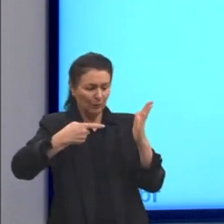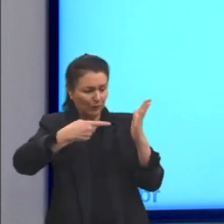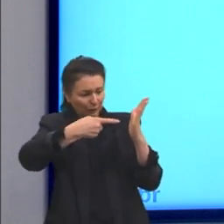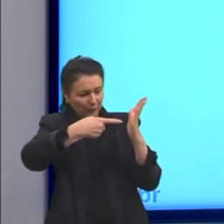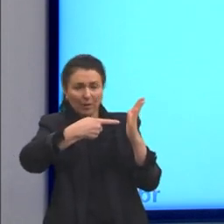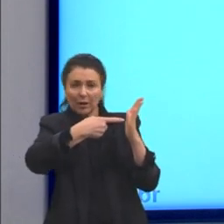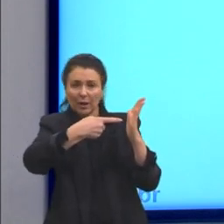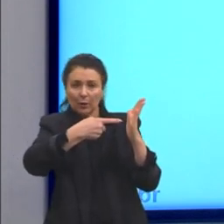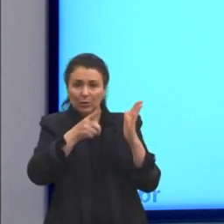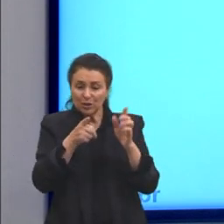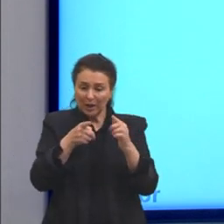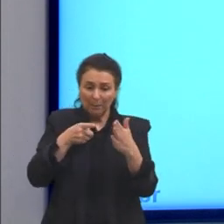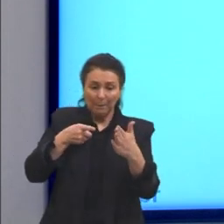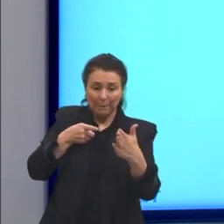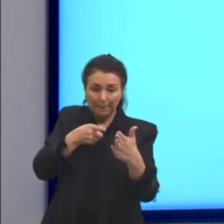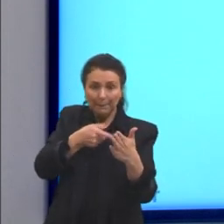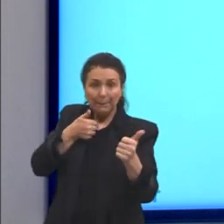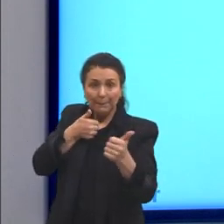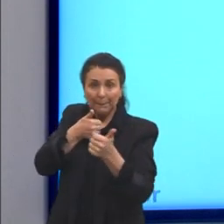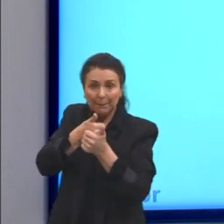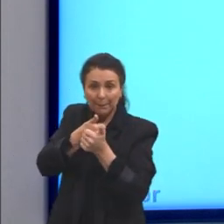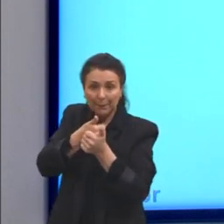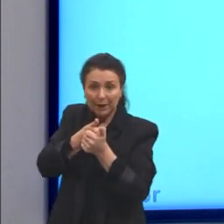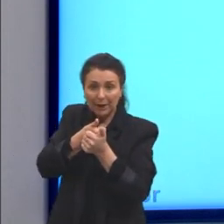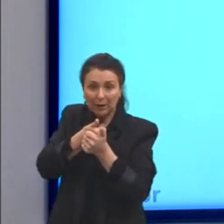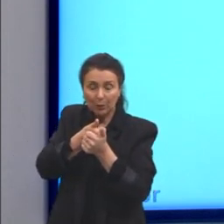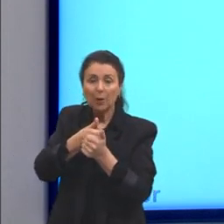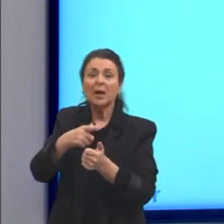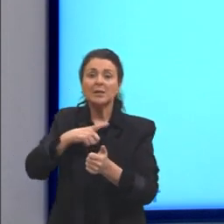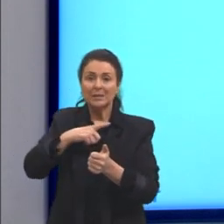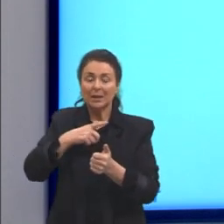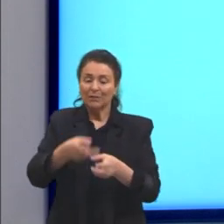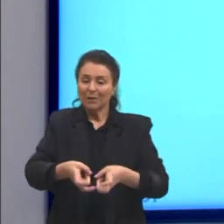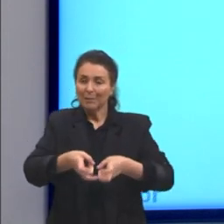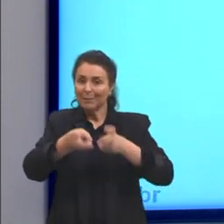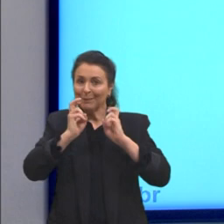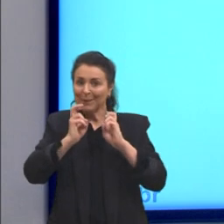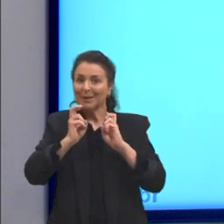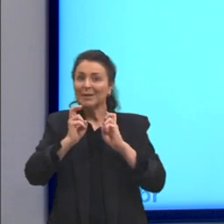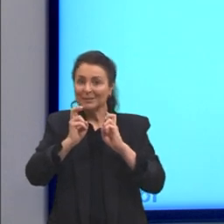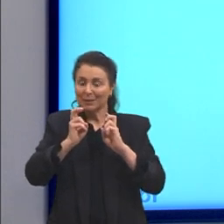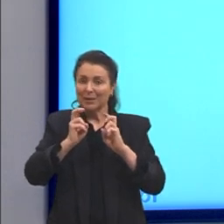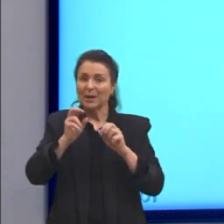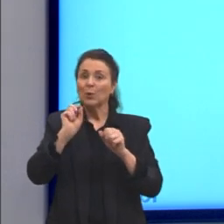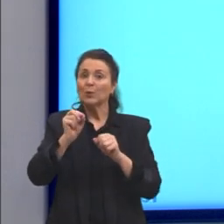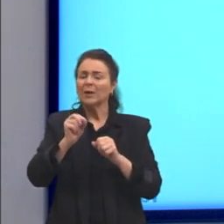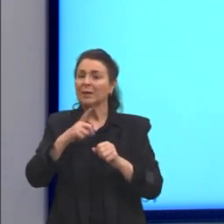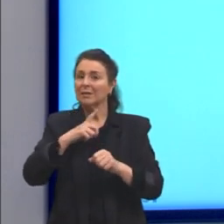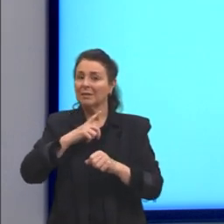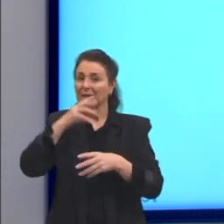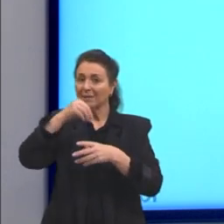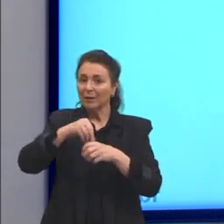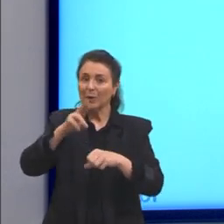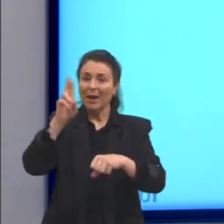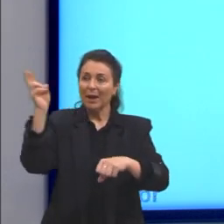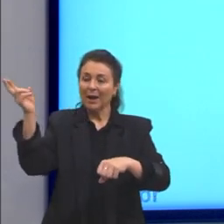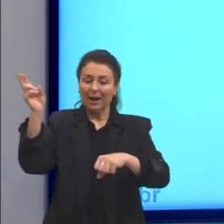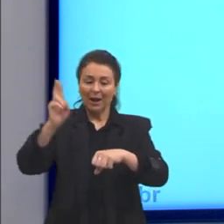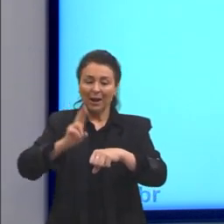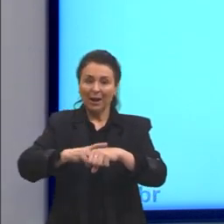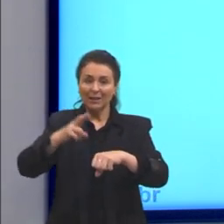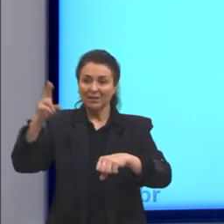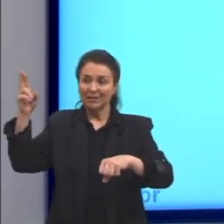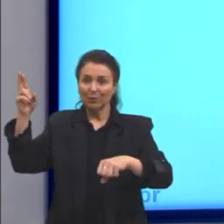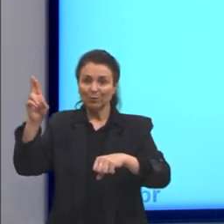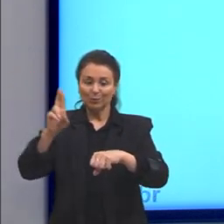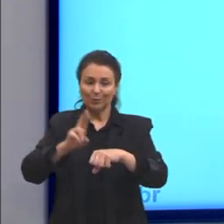ele quando ele já está sendo apontado para algum local. E ele mede, então, a radiação que a gente transmite do nosso corpo.